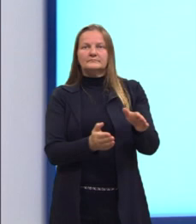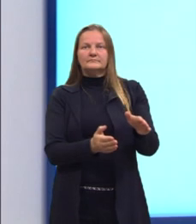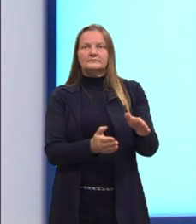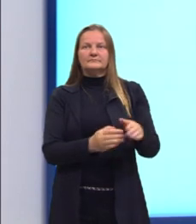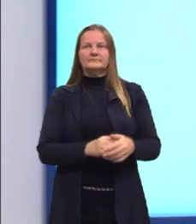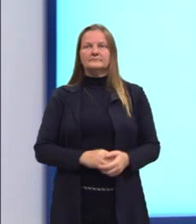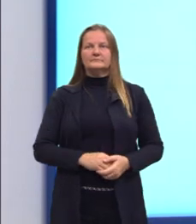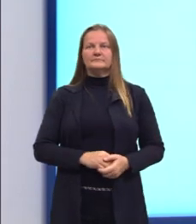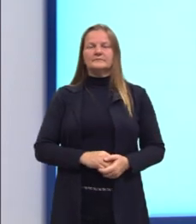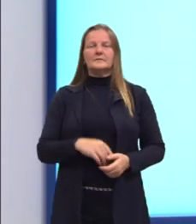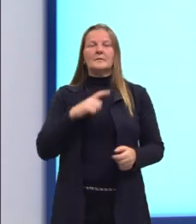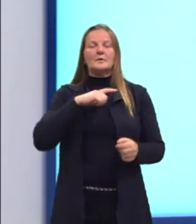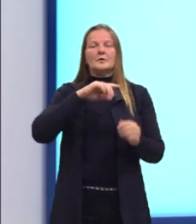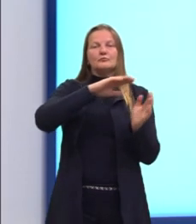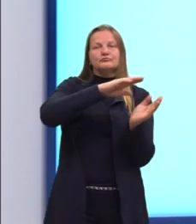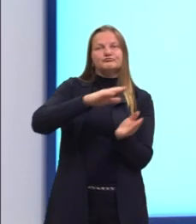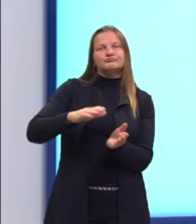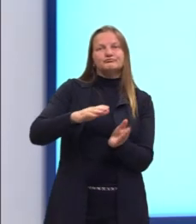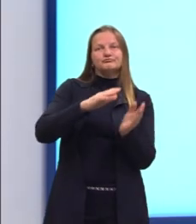tortinho, né?